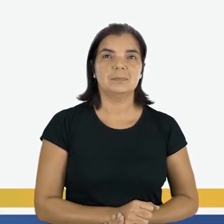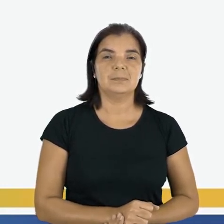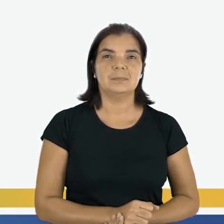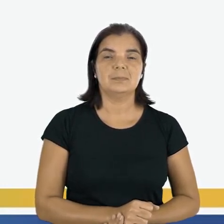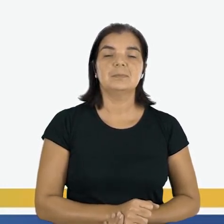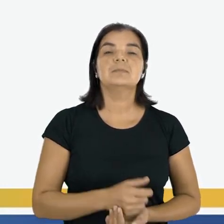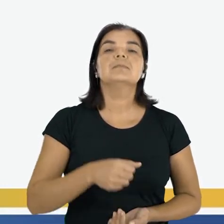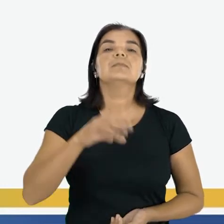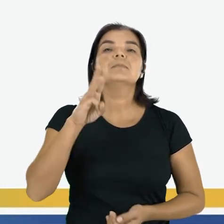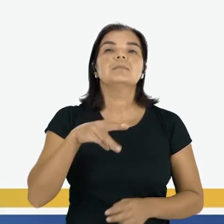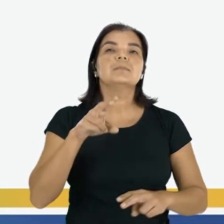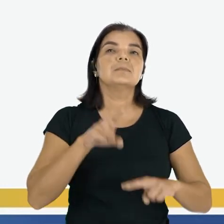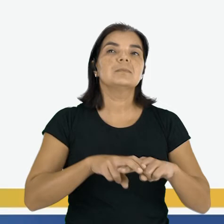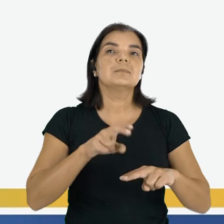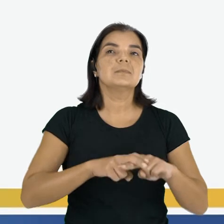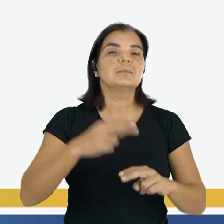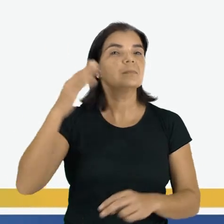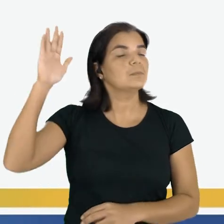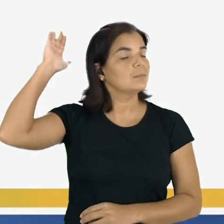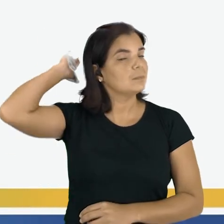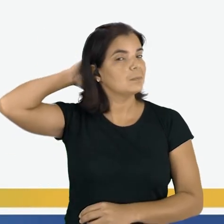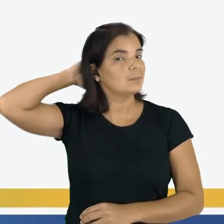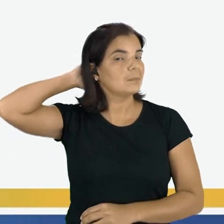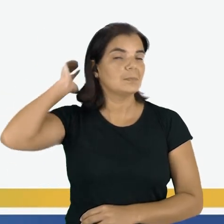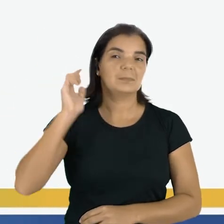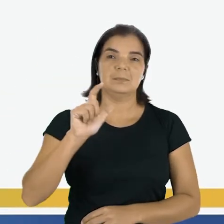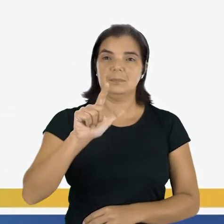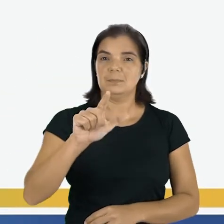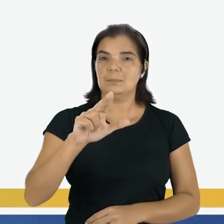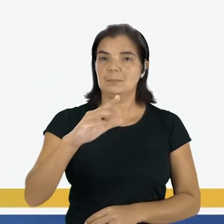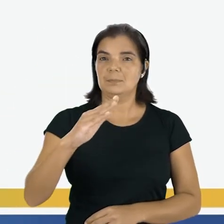Quem senta-se atrás de Lucas?